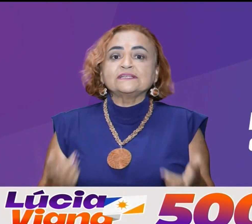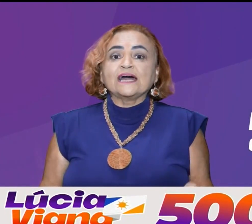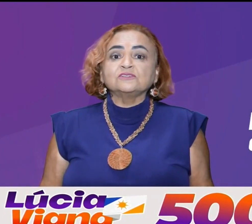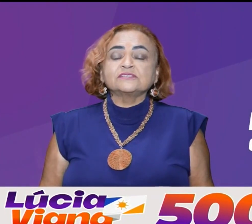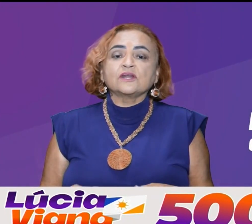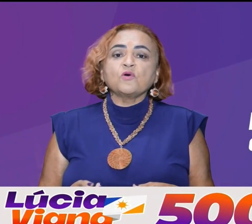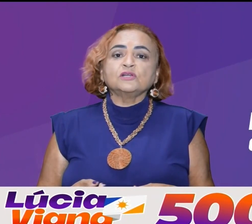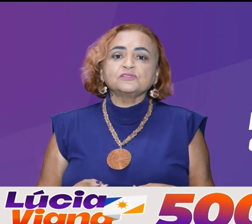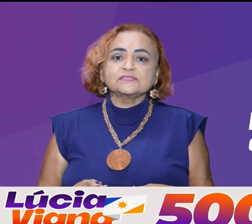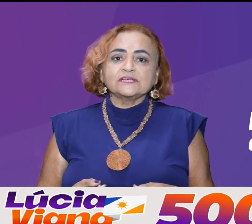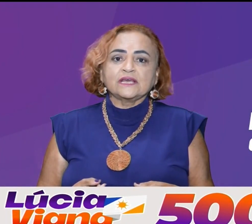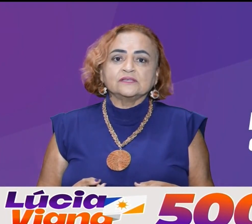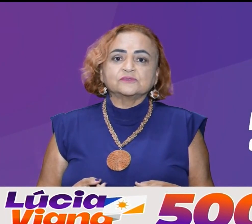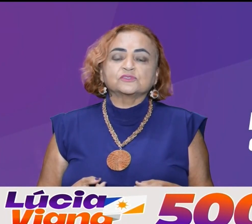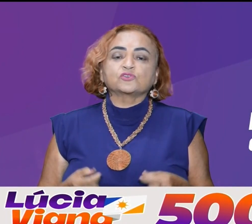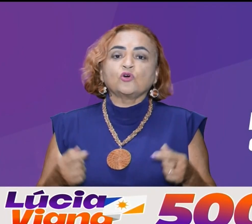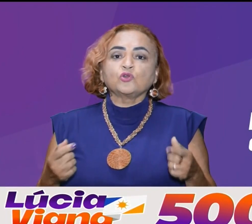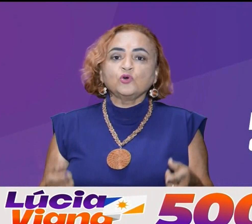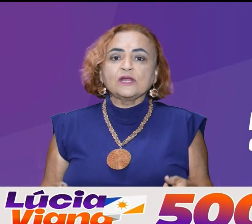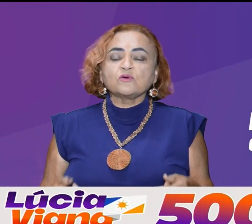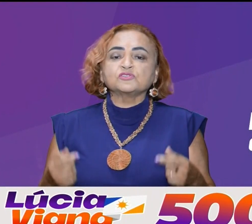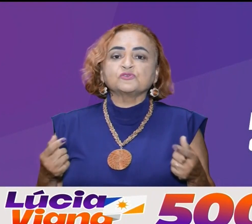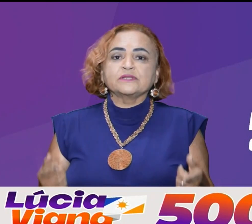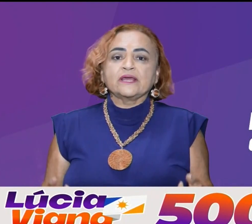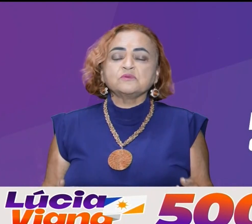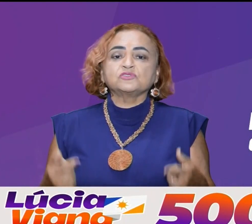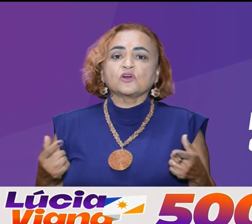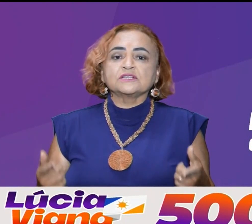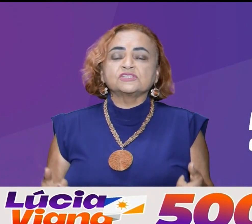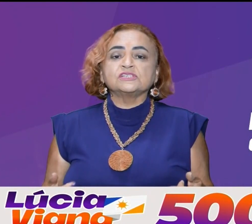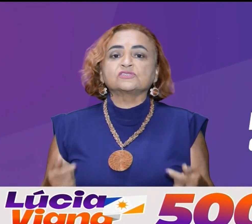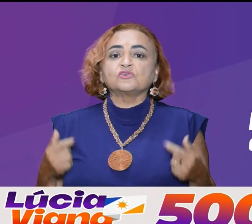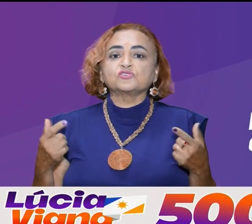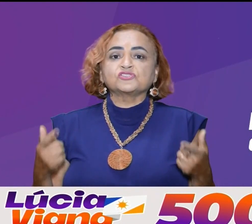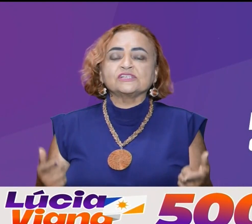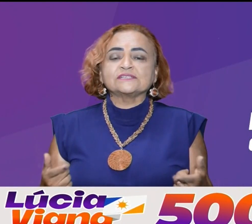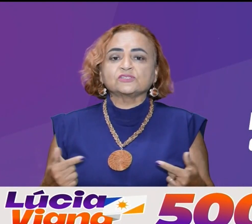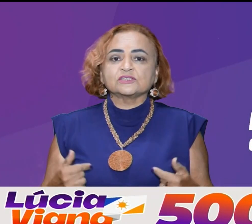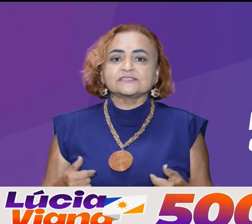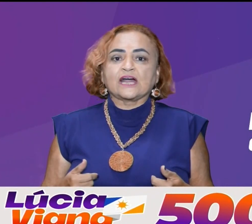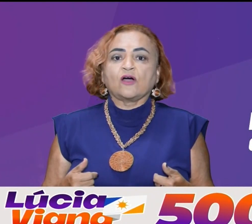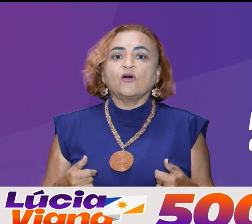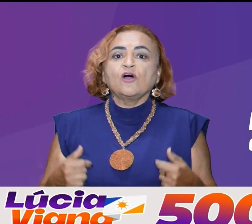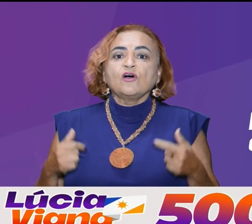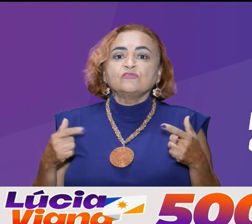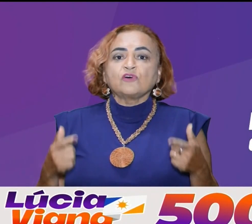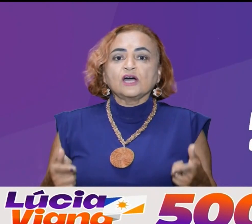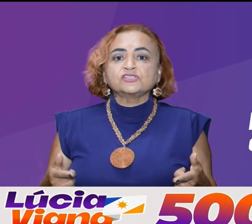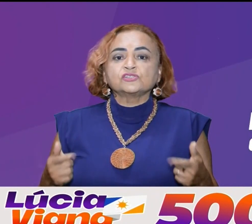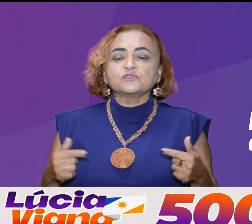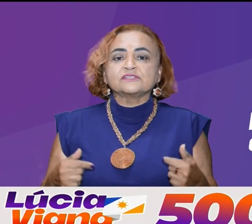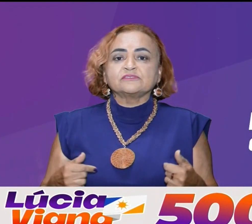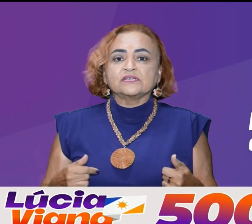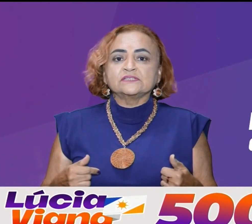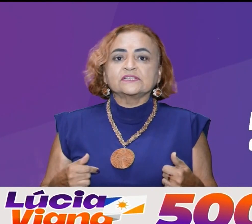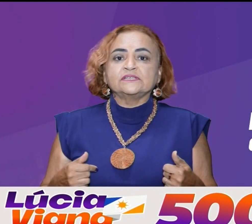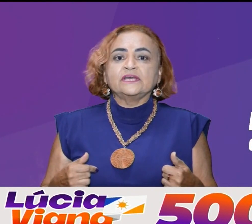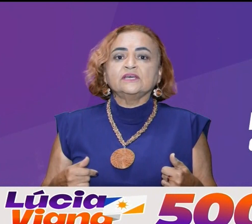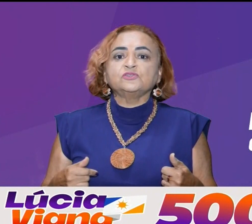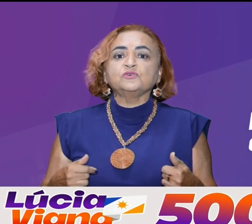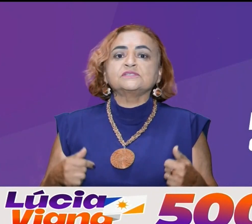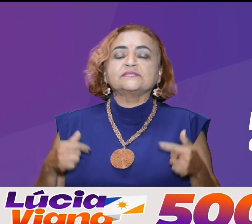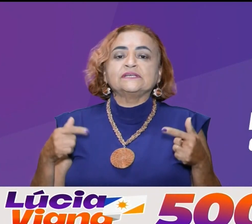no Senado serão outros 500. Com Lula construiremos o Tocantins com justiça social. Vote Lúcia Viana